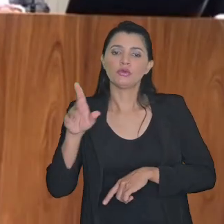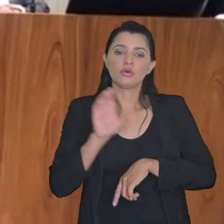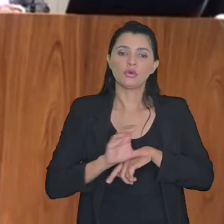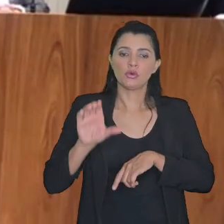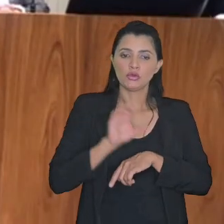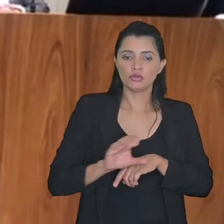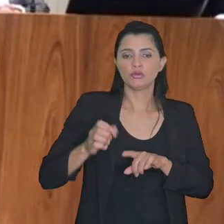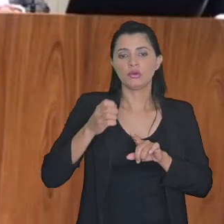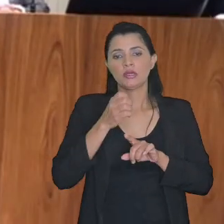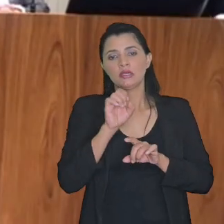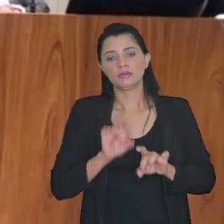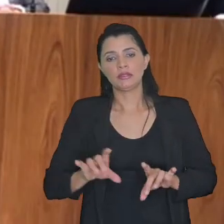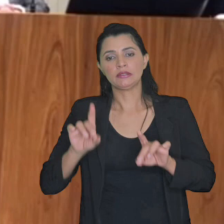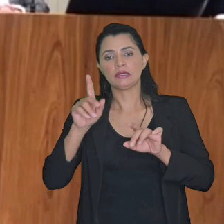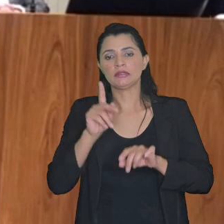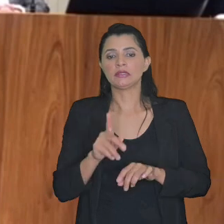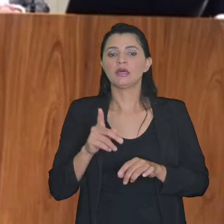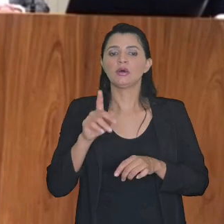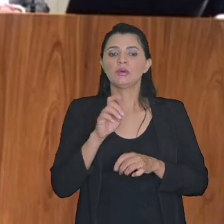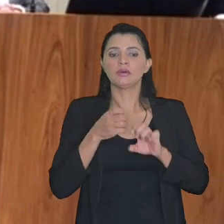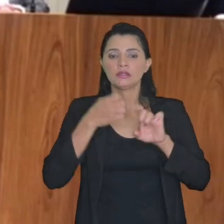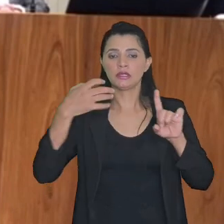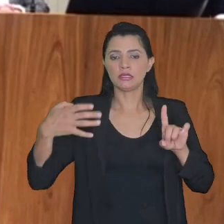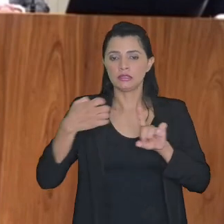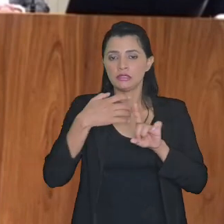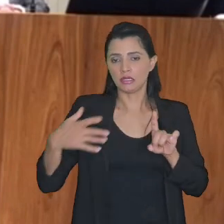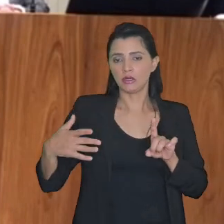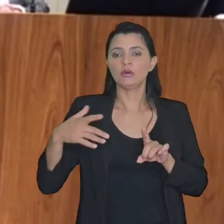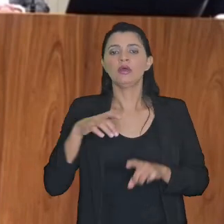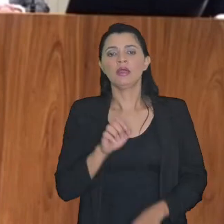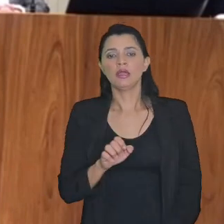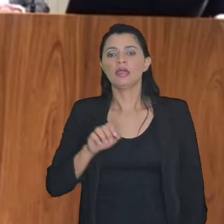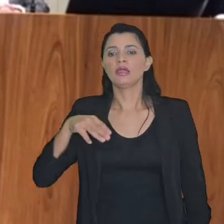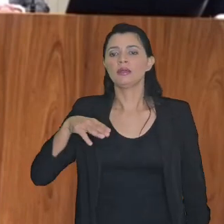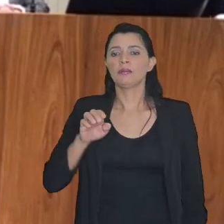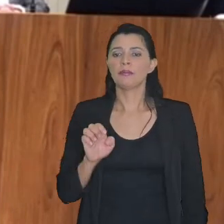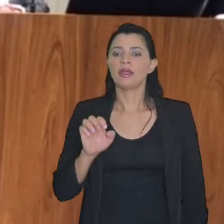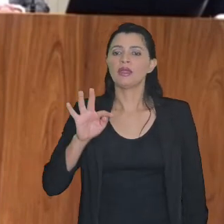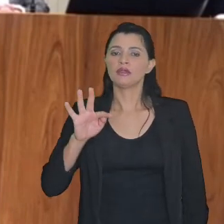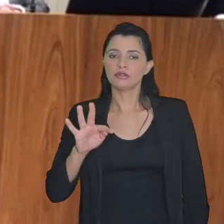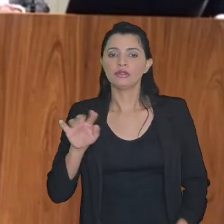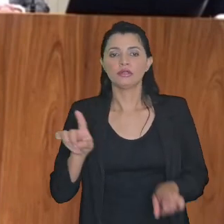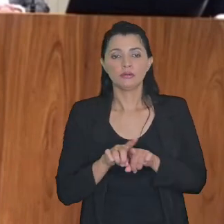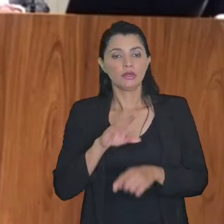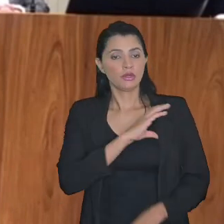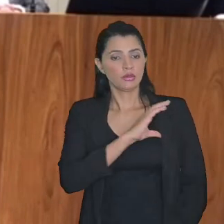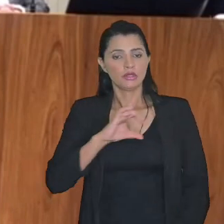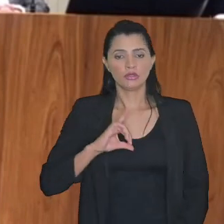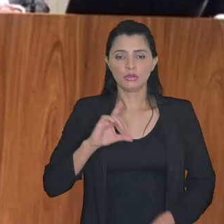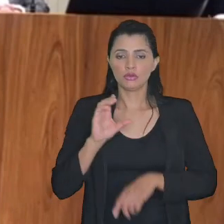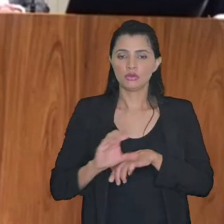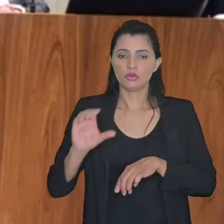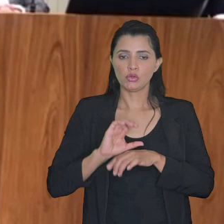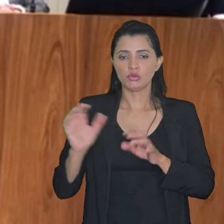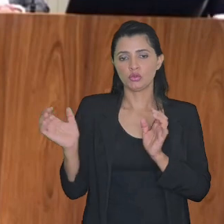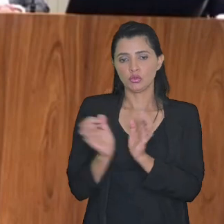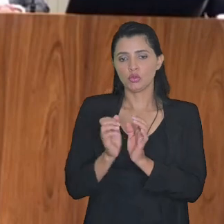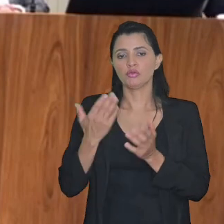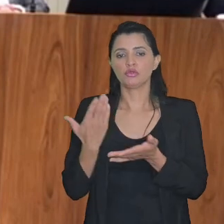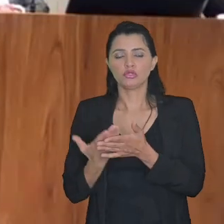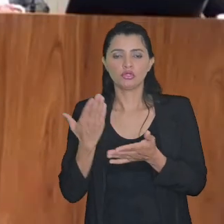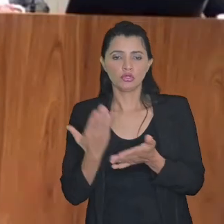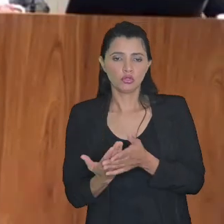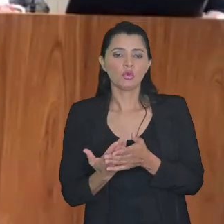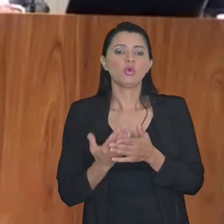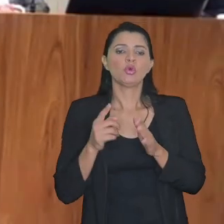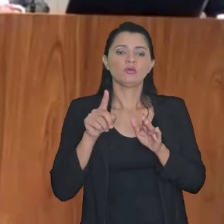especialização e extensão do Instituto Brasileiro de Estudos Tributários o IBET e coordenador professor do curso e grupo de estudos processo